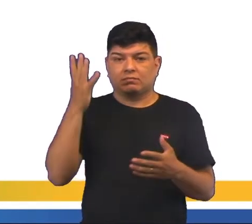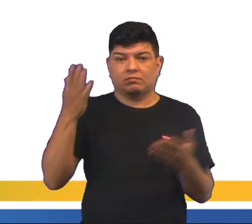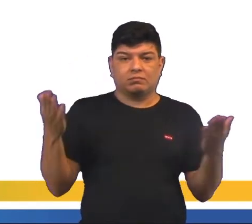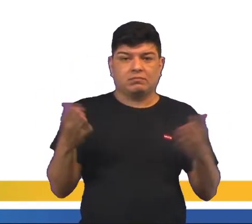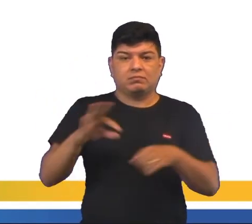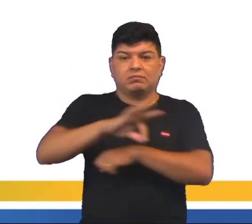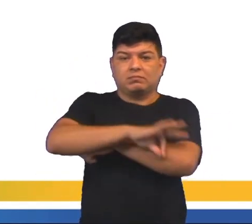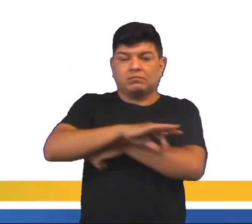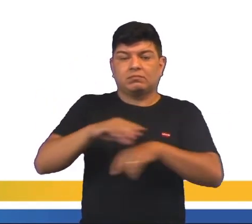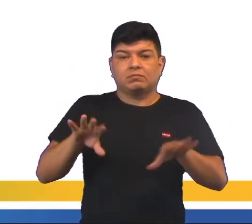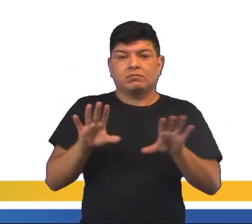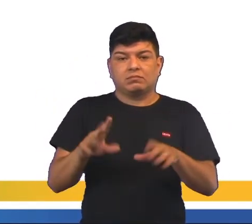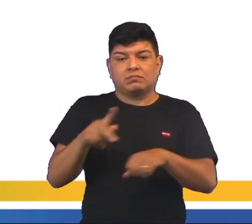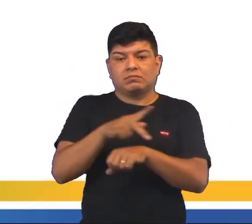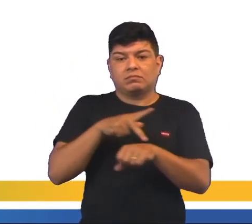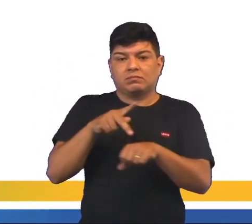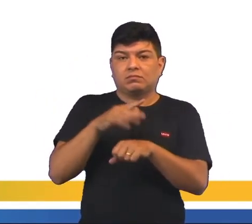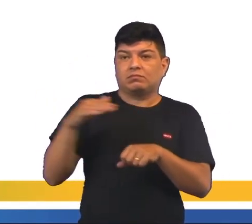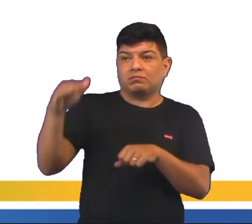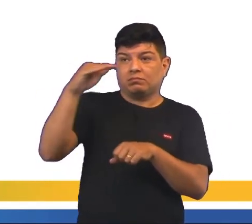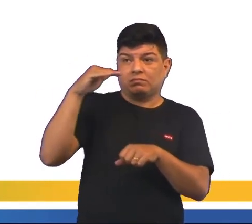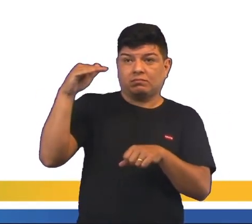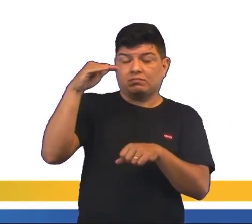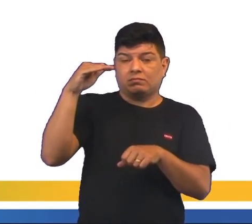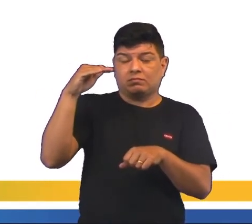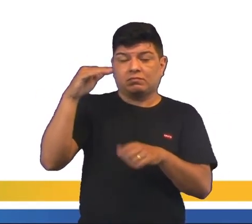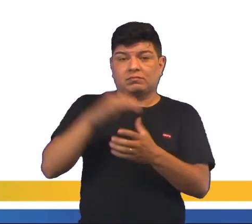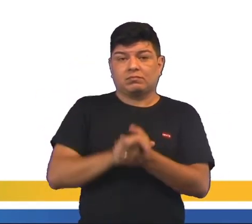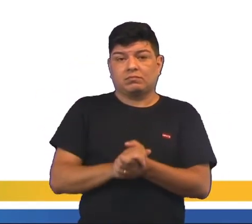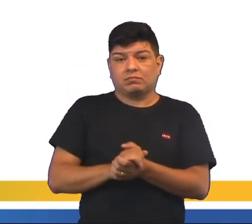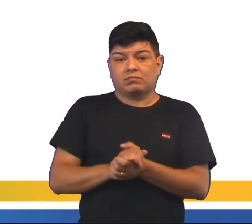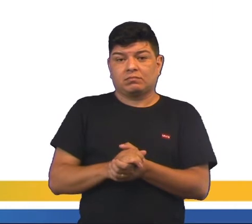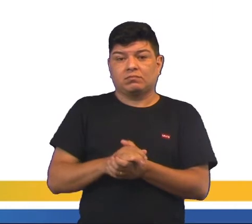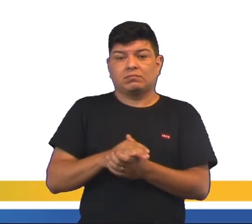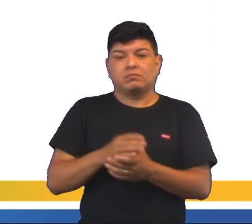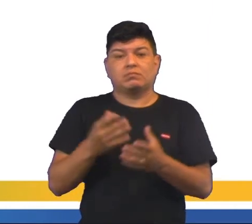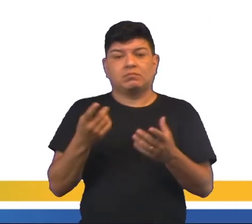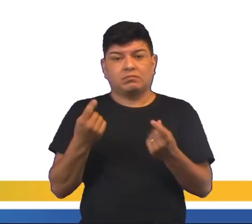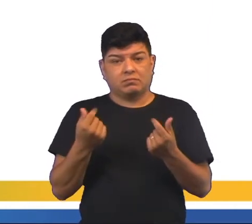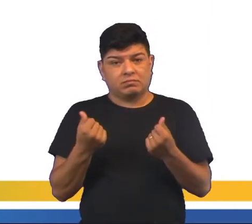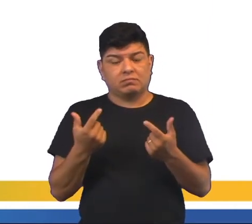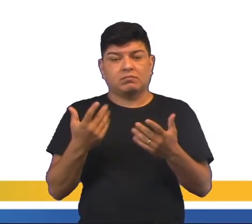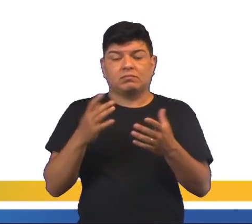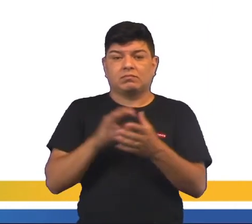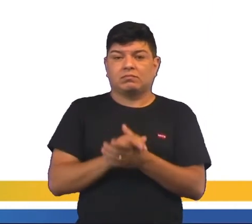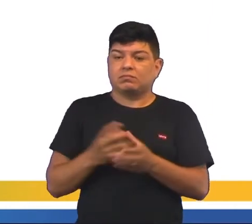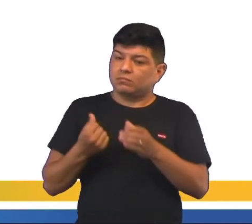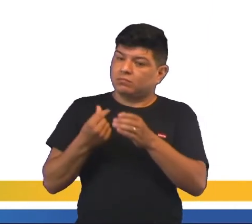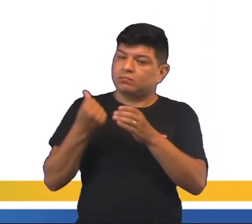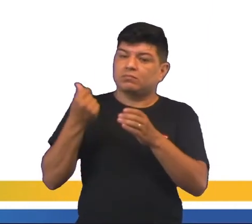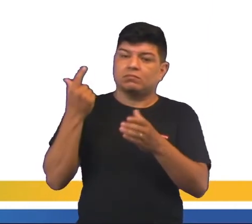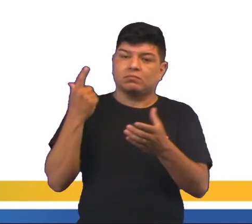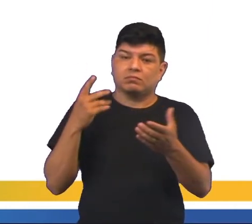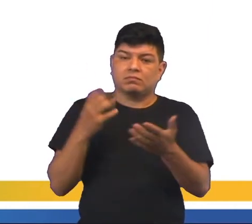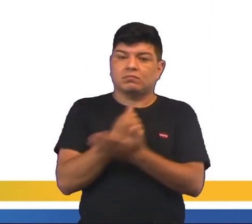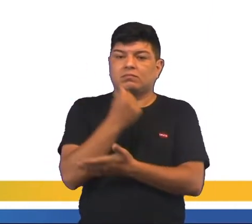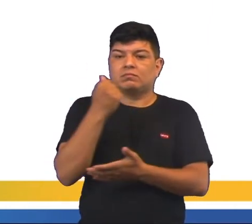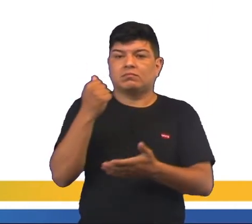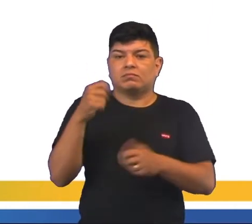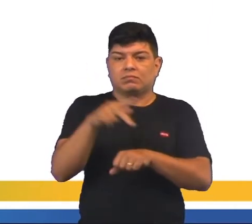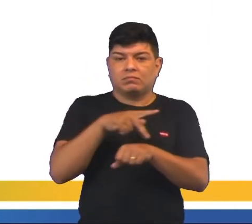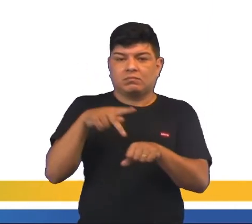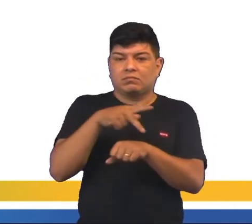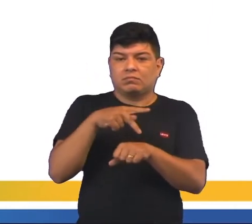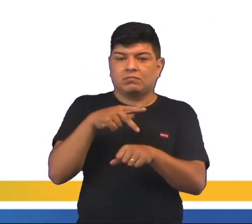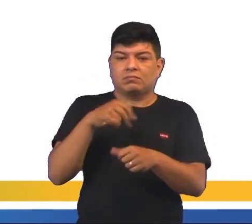hoje com o petróleo, esses países ficam lá em cima com os rendimentos, com aquilo que é arrecadado para o país de